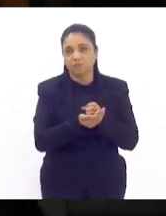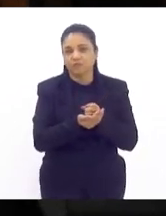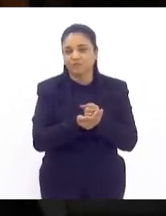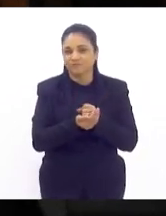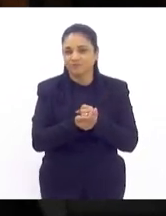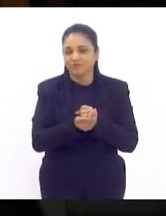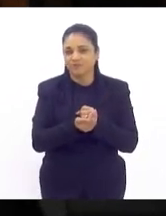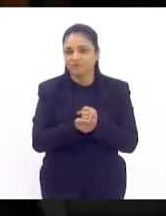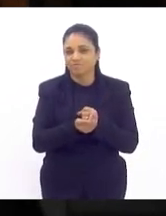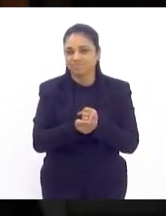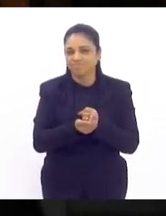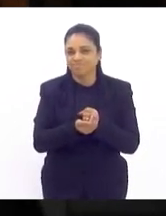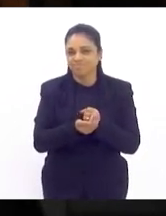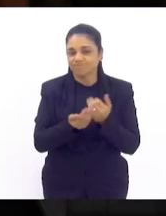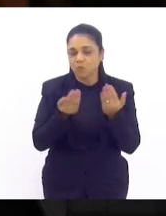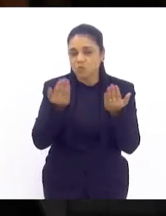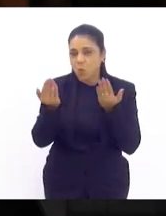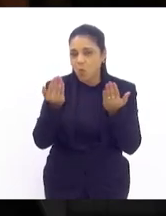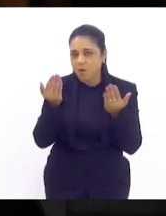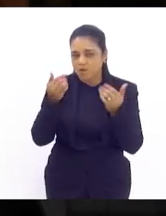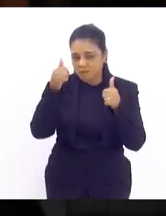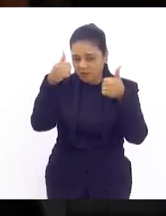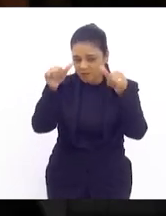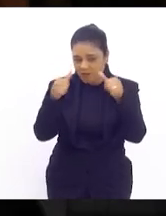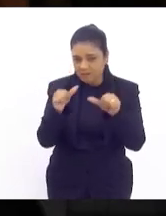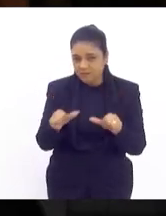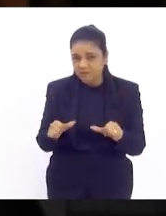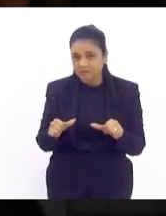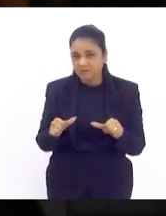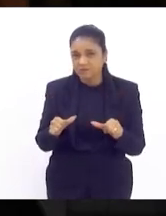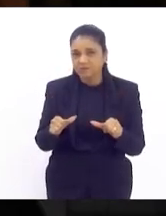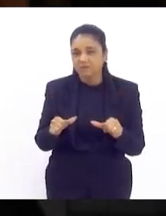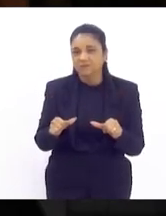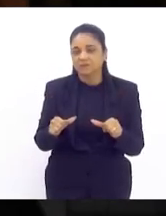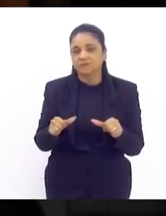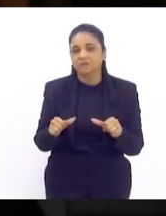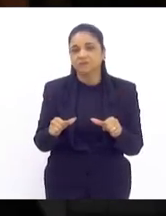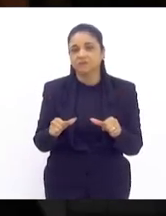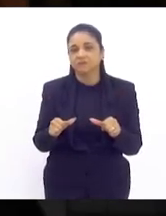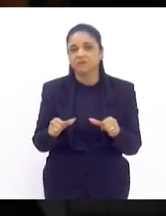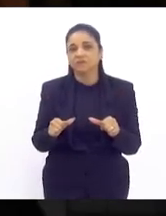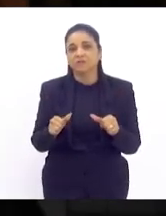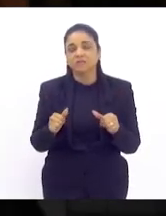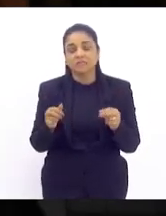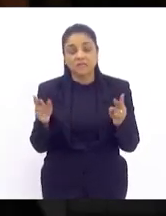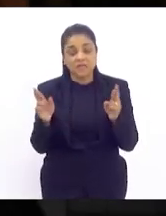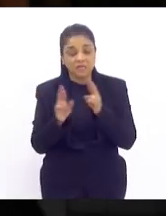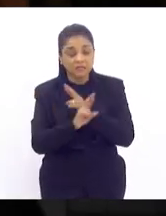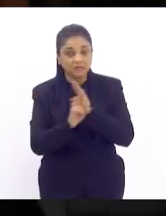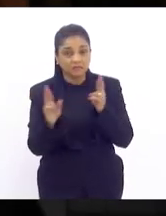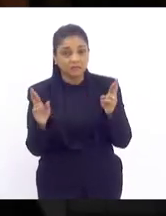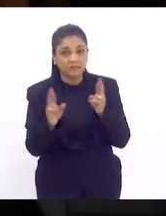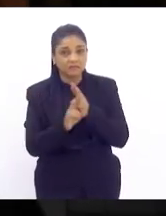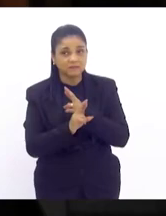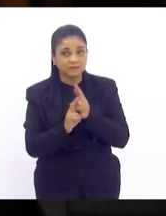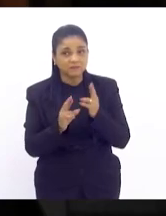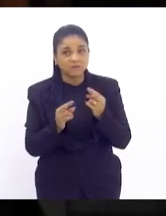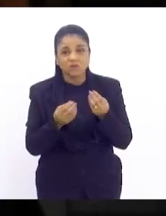e essa correlação já está superior